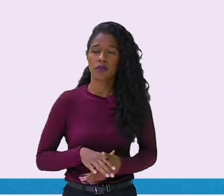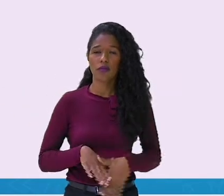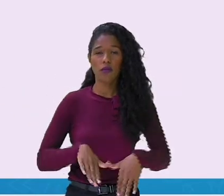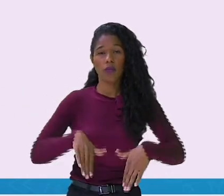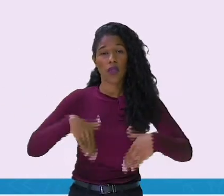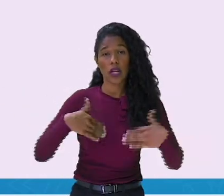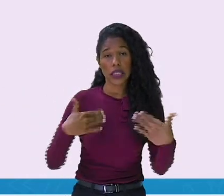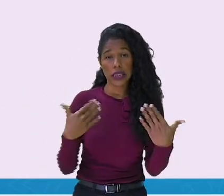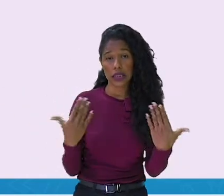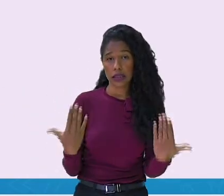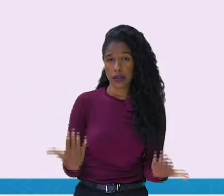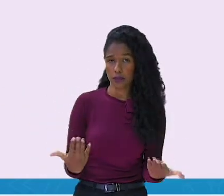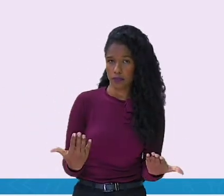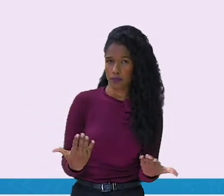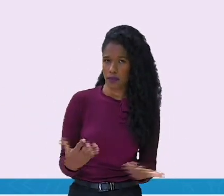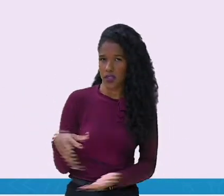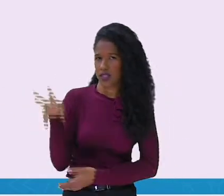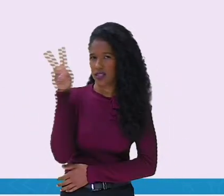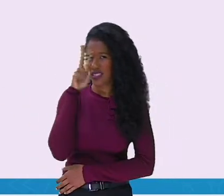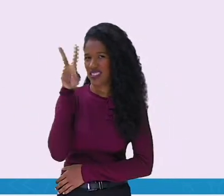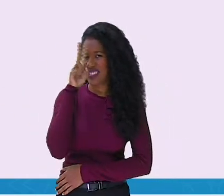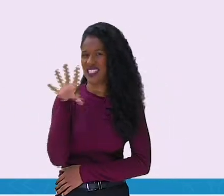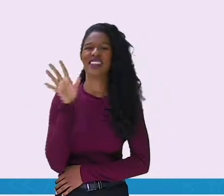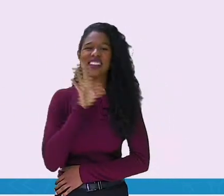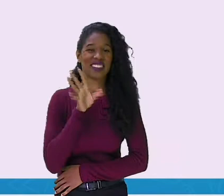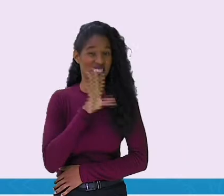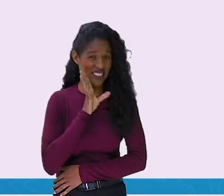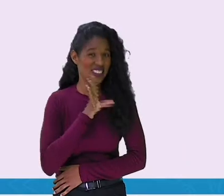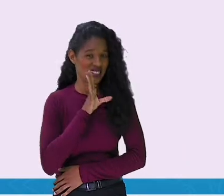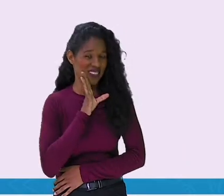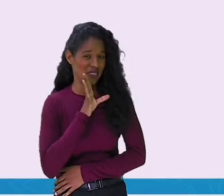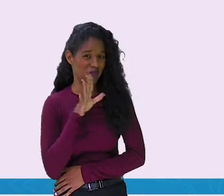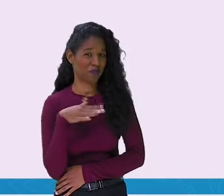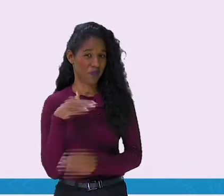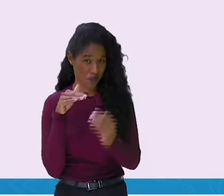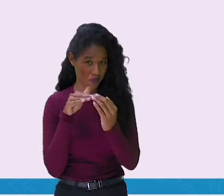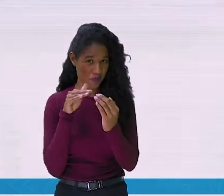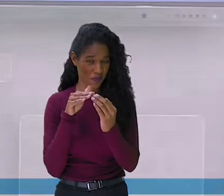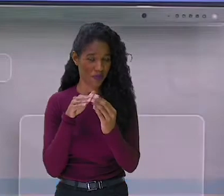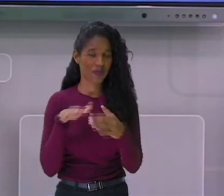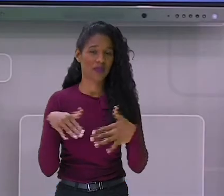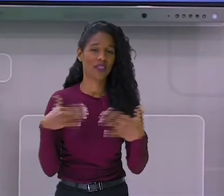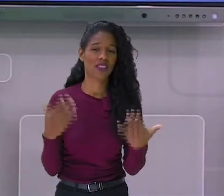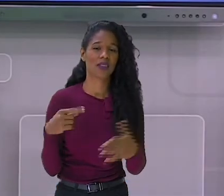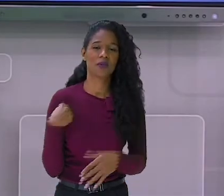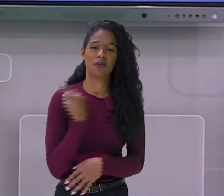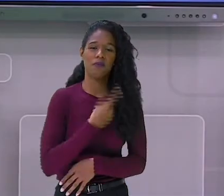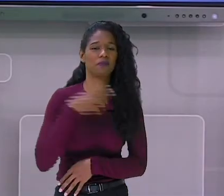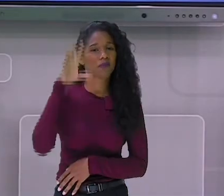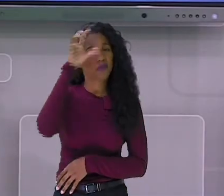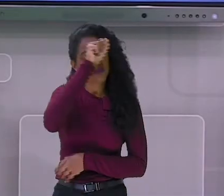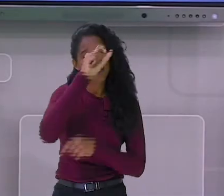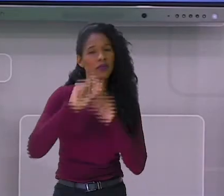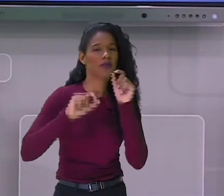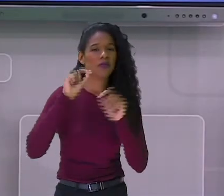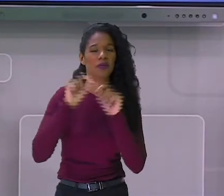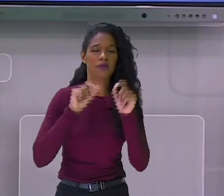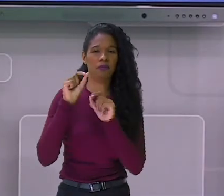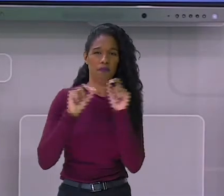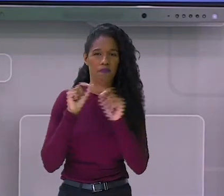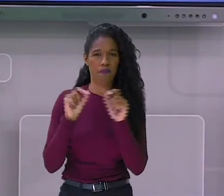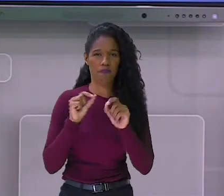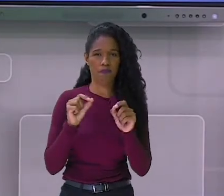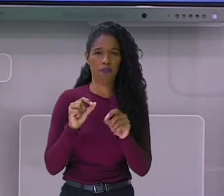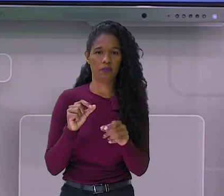Então, que história legal, não foi? O que nós aprendemos nessa história? Que quando a